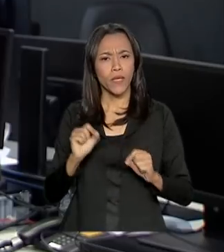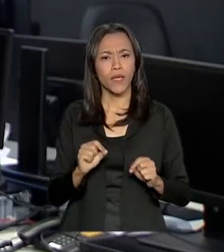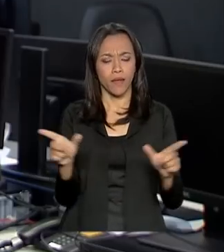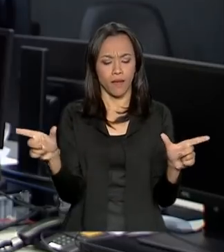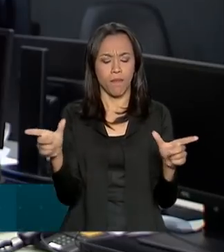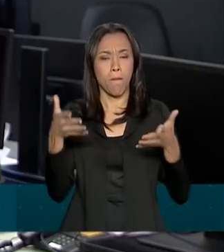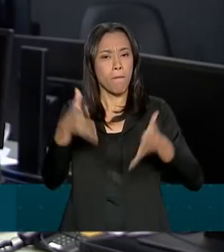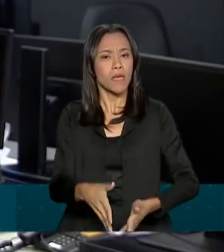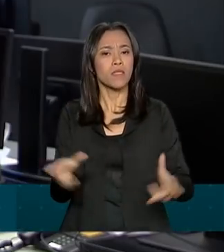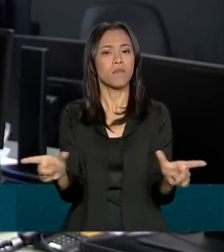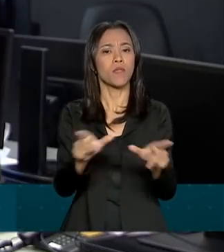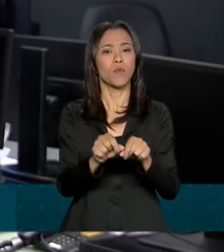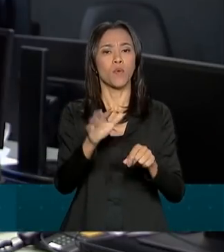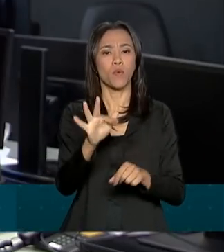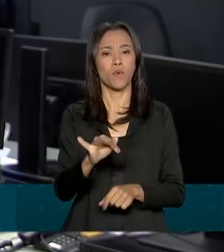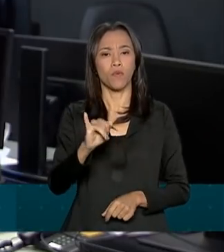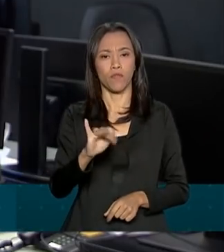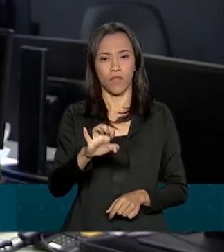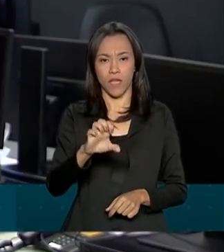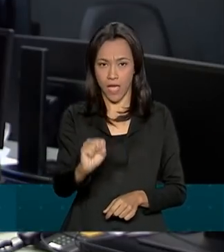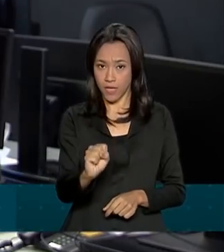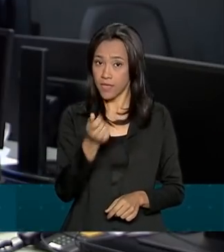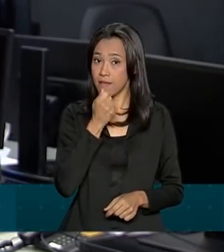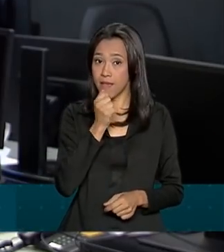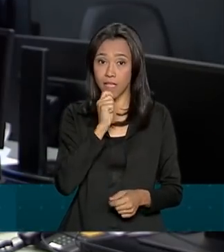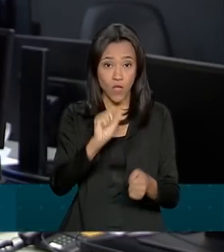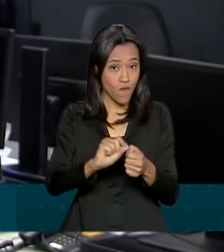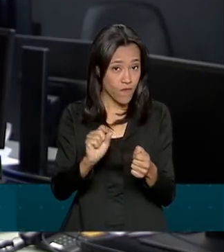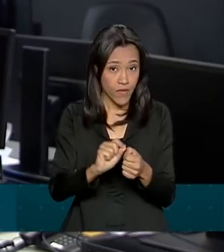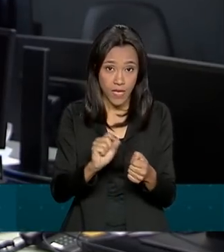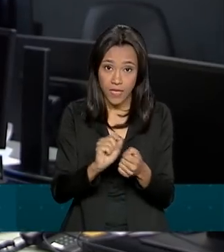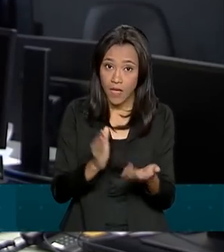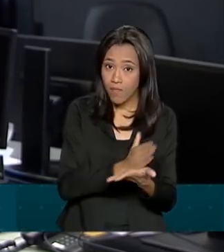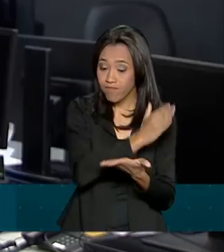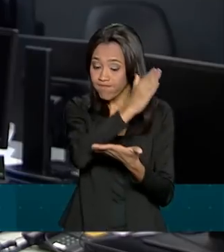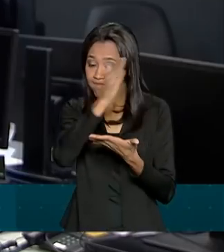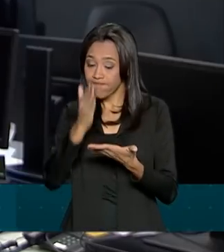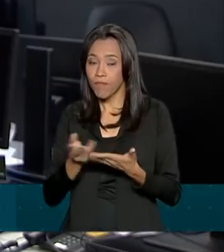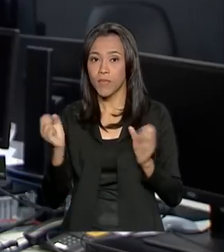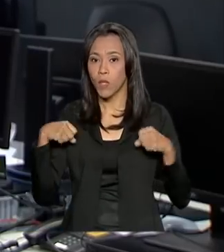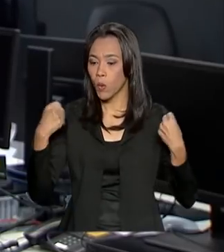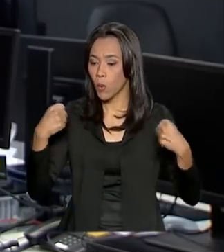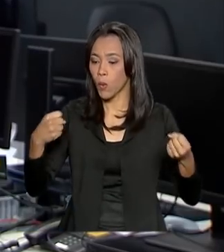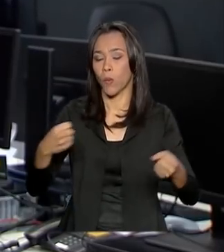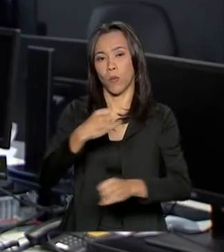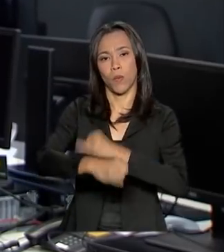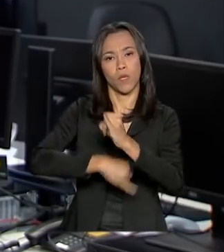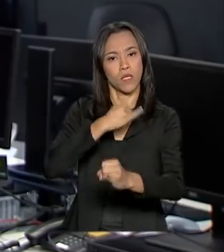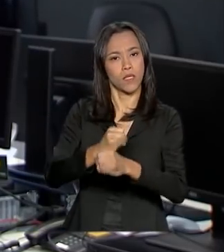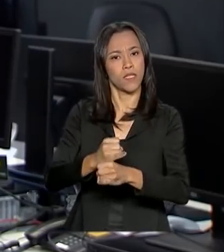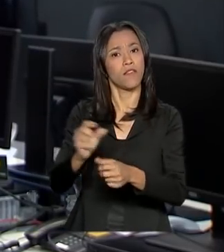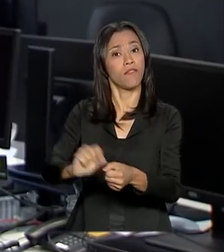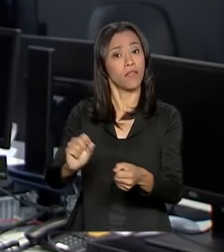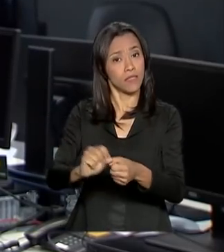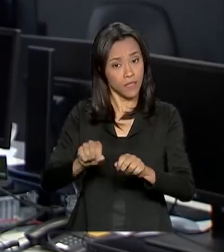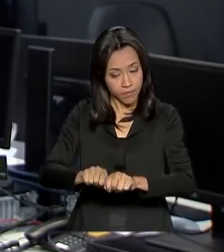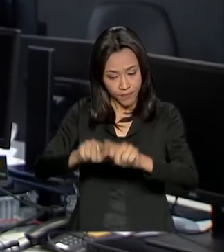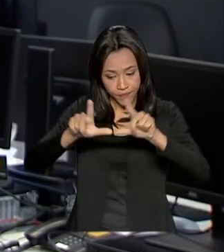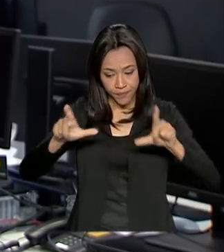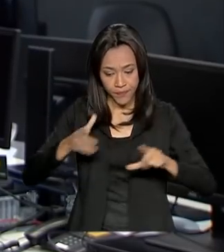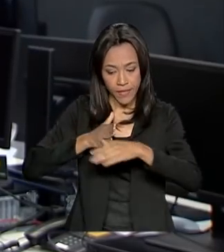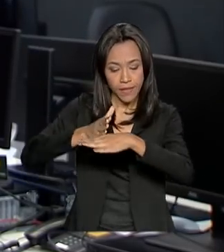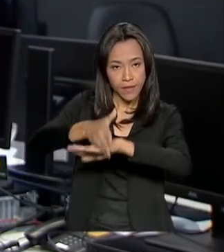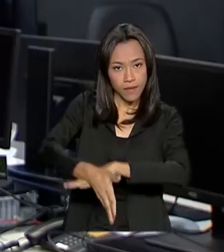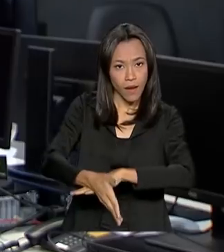estudantil e ainda não fez a prorrogação, tem que correr para o computador e acessar o sistema do FIES. O prazo que já havia